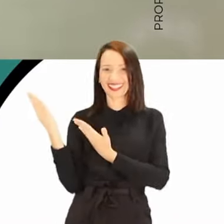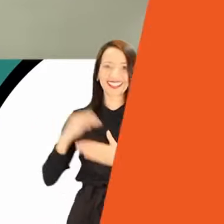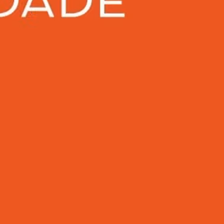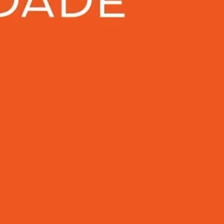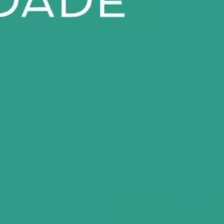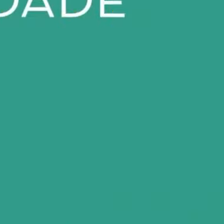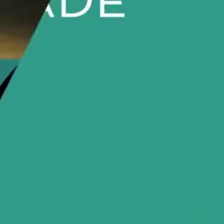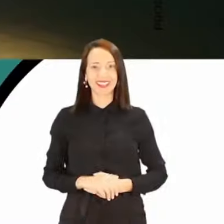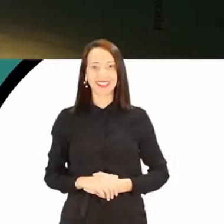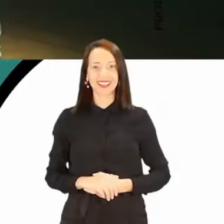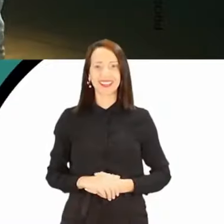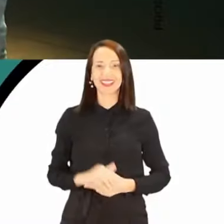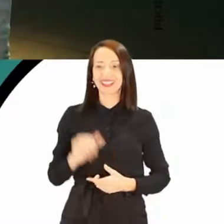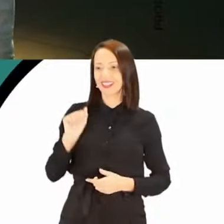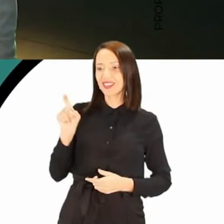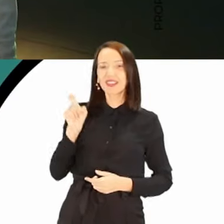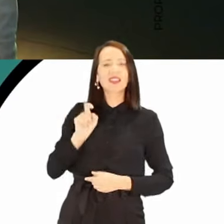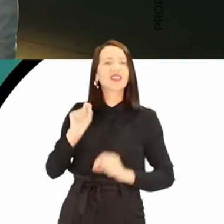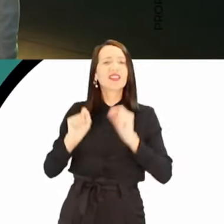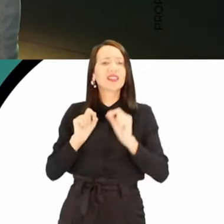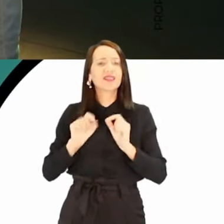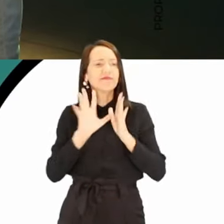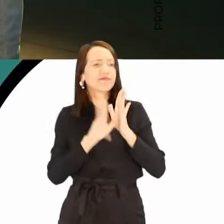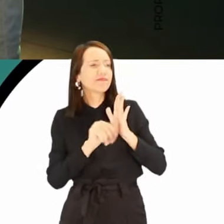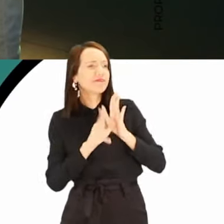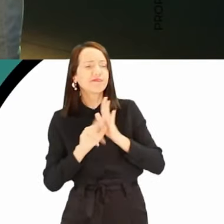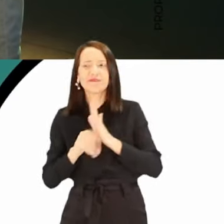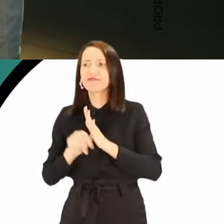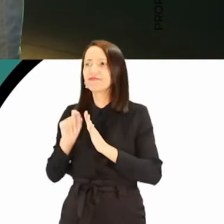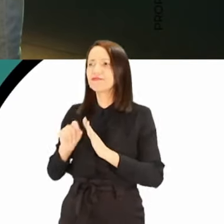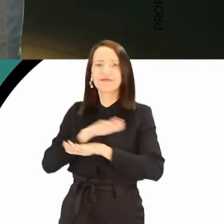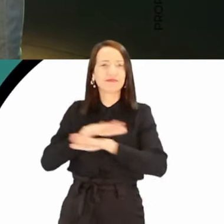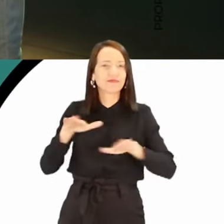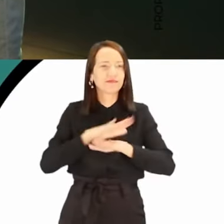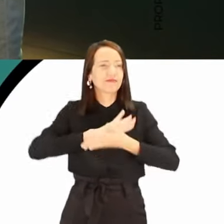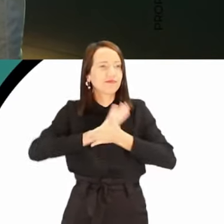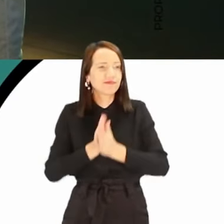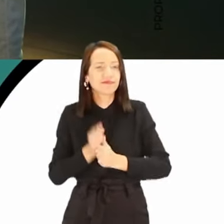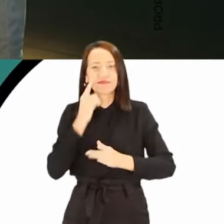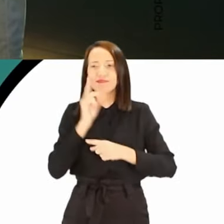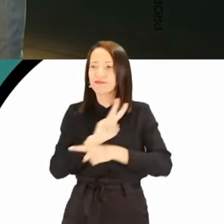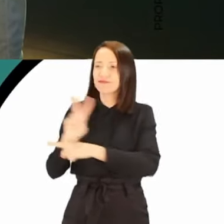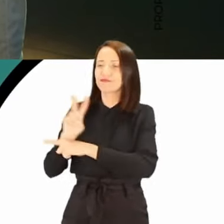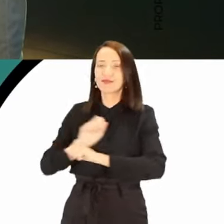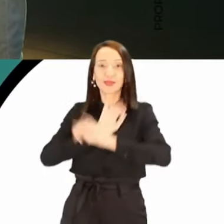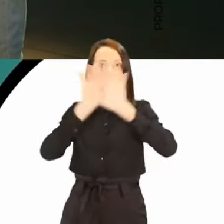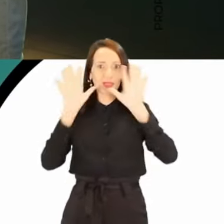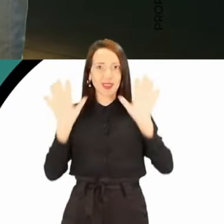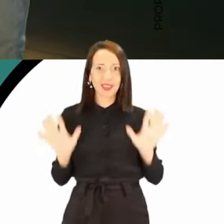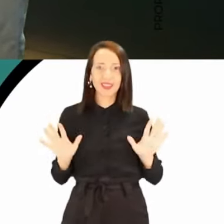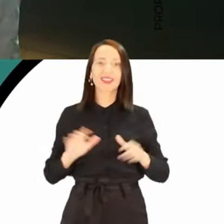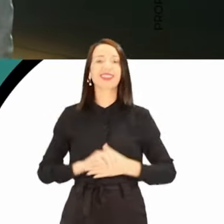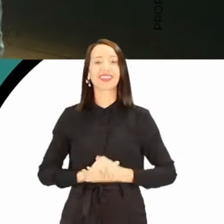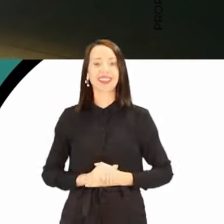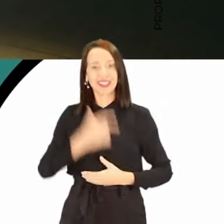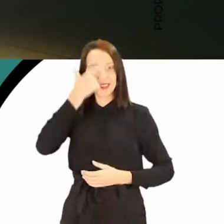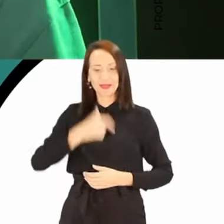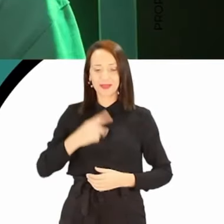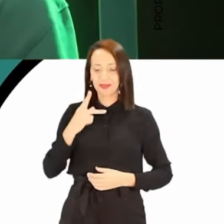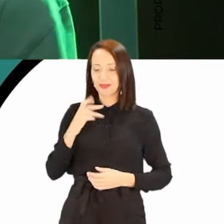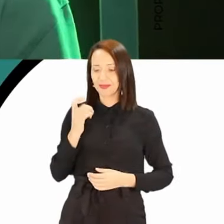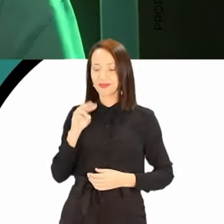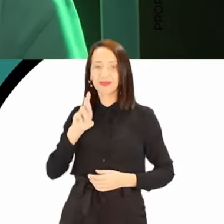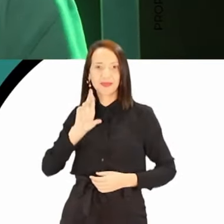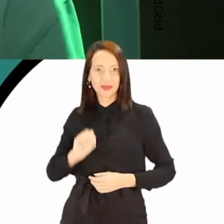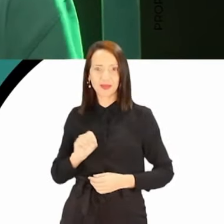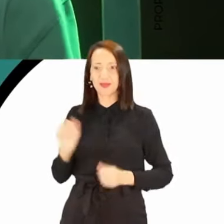Vote 18 mil. Olex, e os corruptos, hein? Vamos acabar com eles com fiscalização transparência. Eu sou